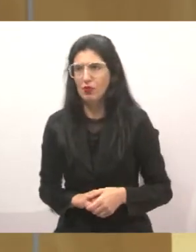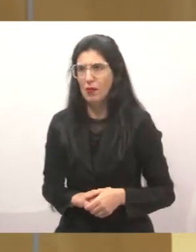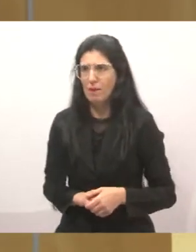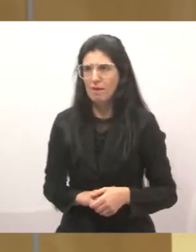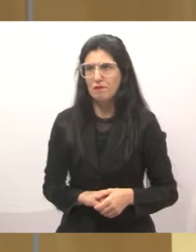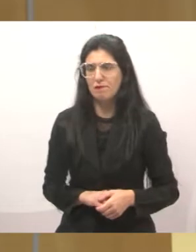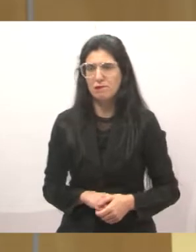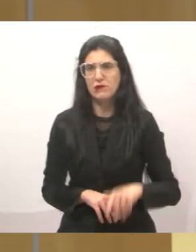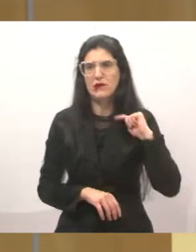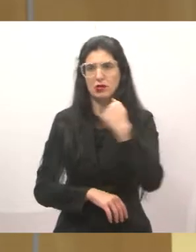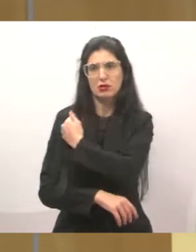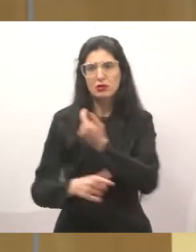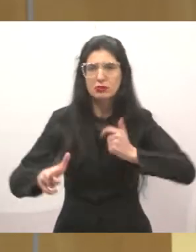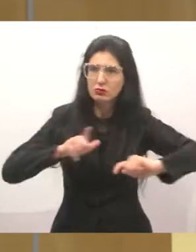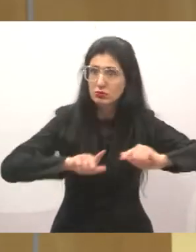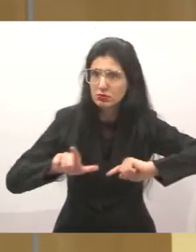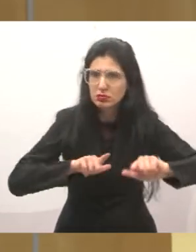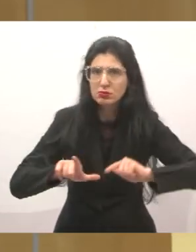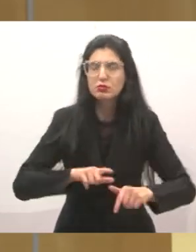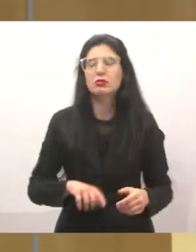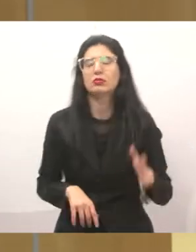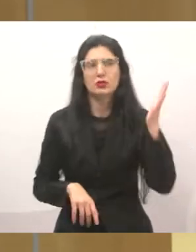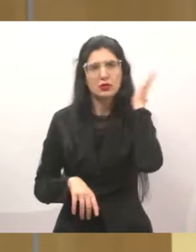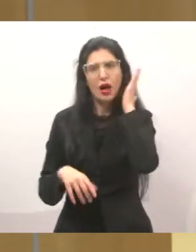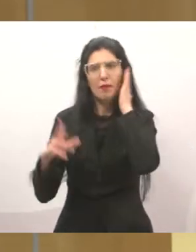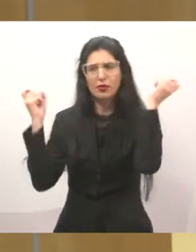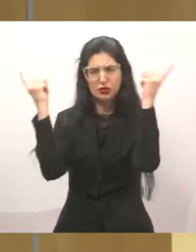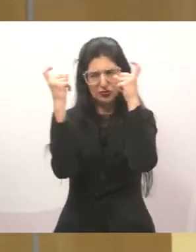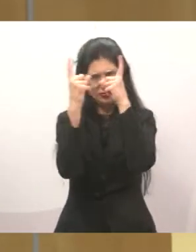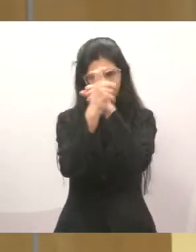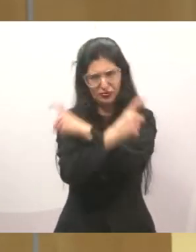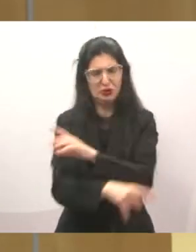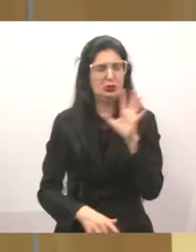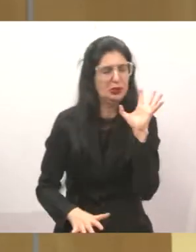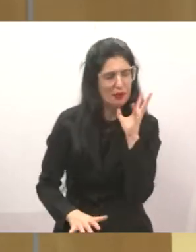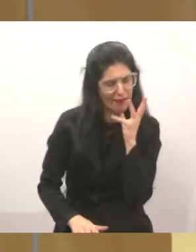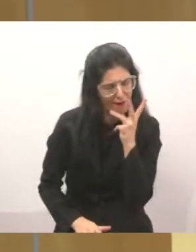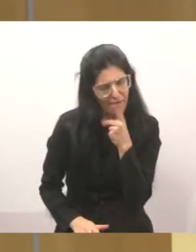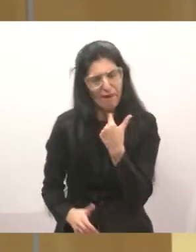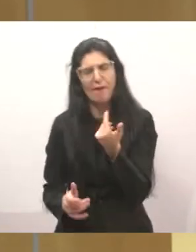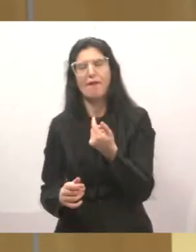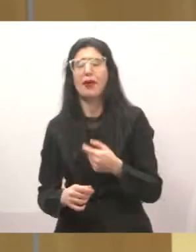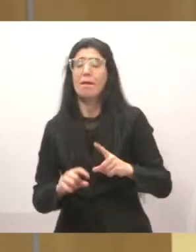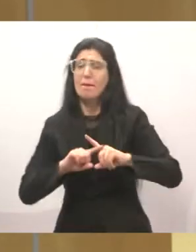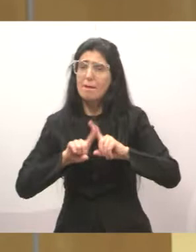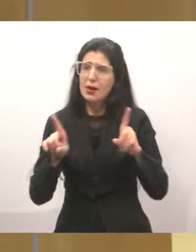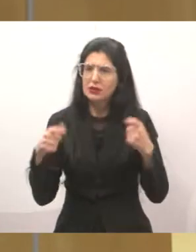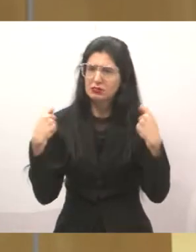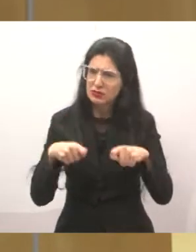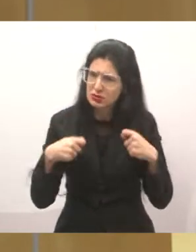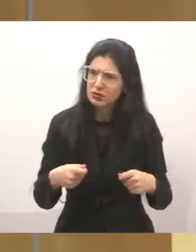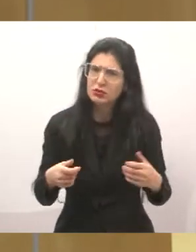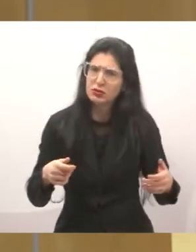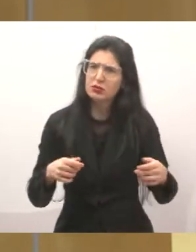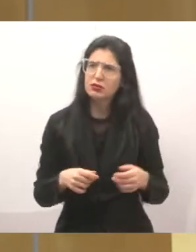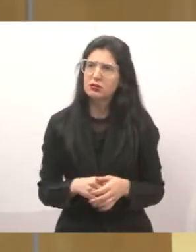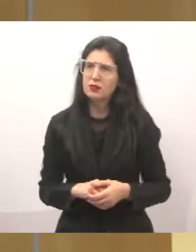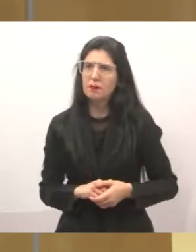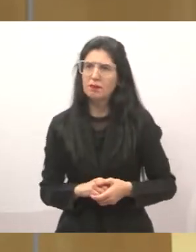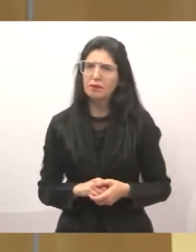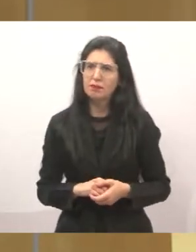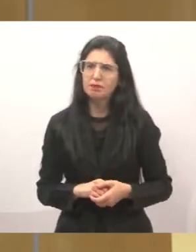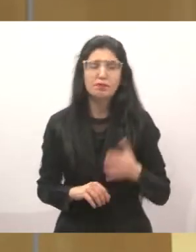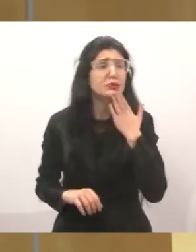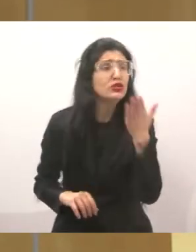gente tem que trabalhar, né? A gente sabe das dificuldades que é, mas a gente tem que estar trabalhando todo dia. Eu queria mandar um